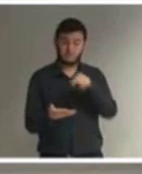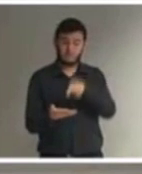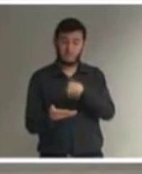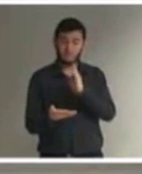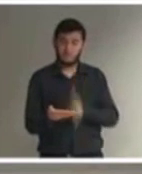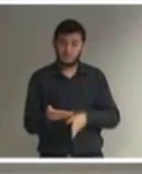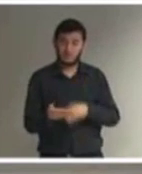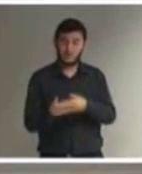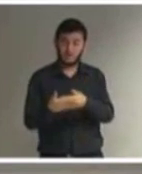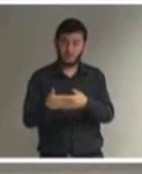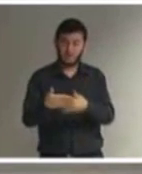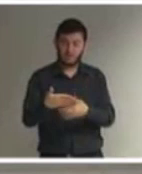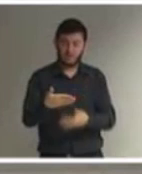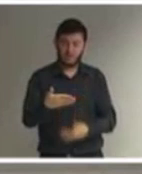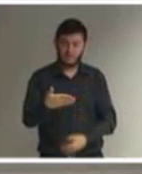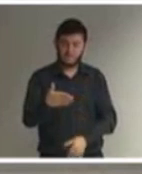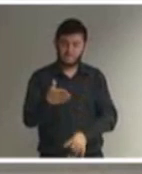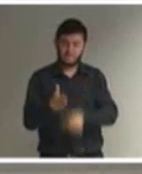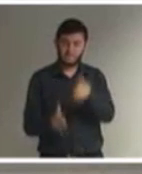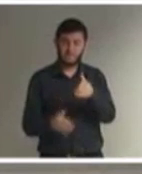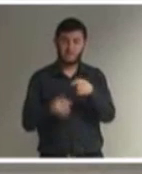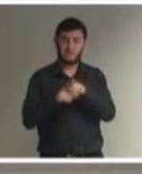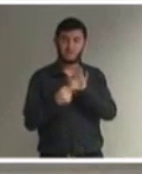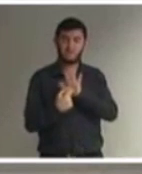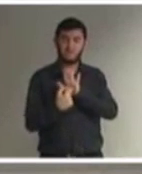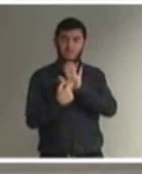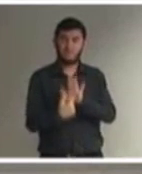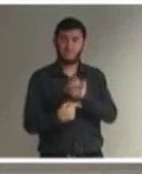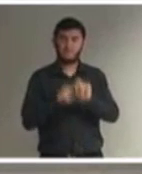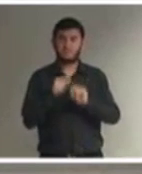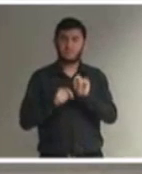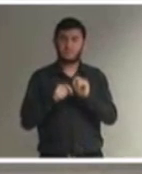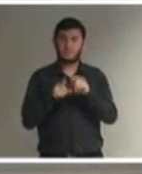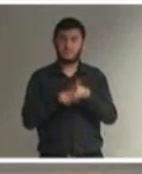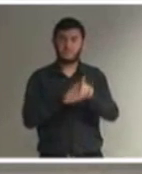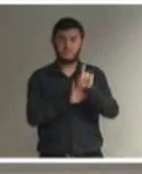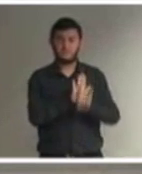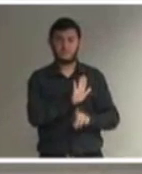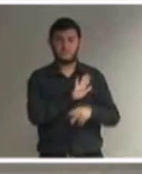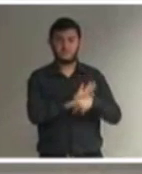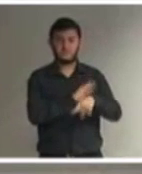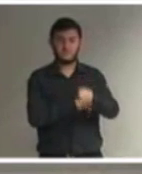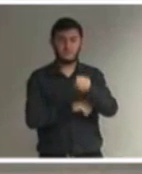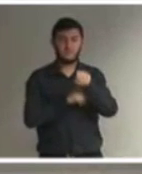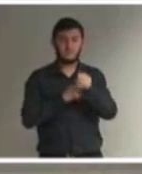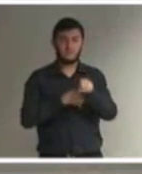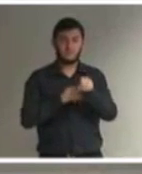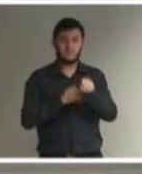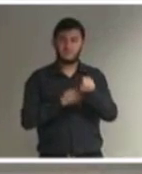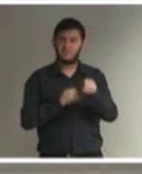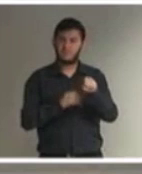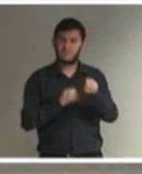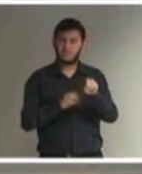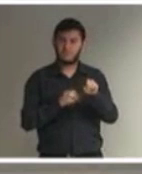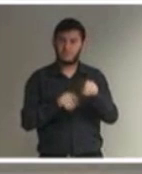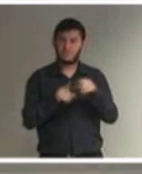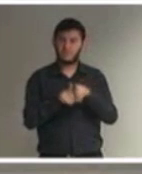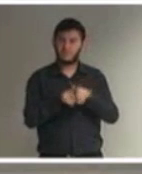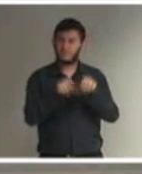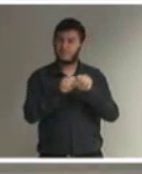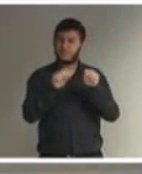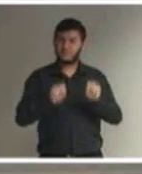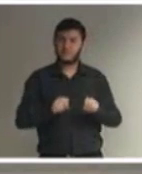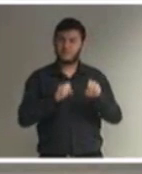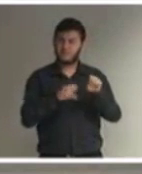pela primeira vez, constou expressamente que o direito à educação é em sistema educacional